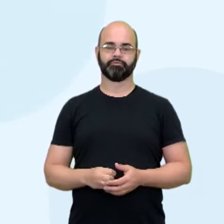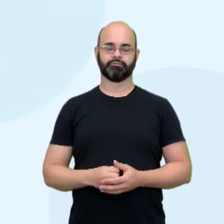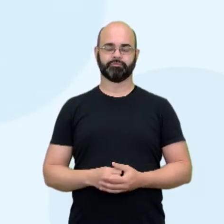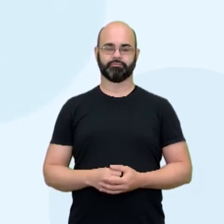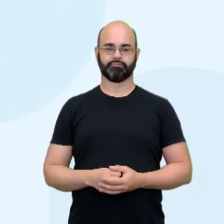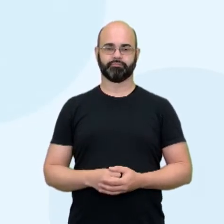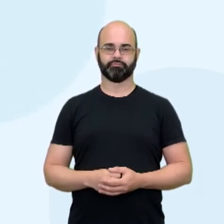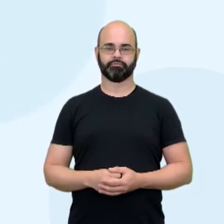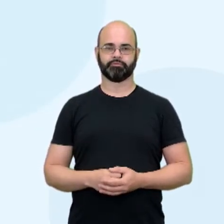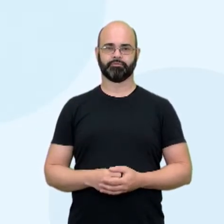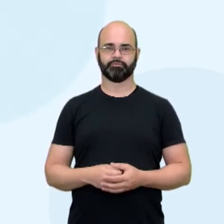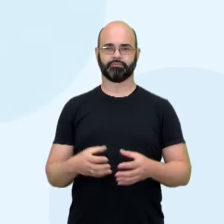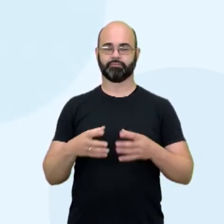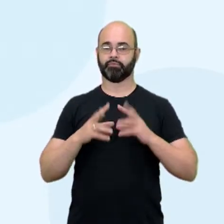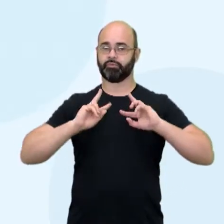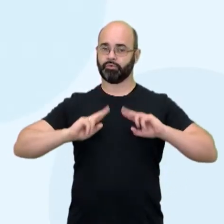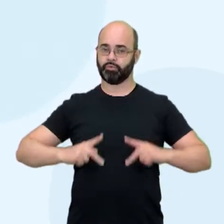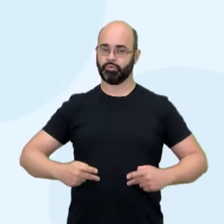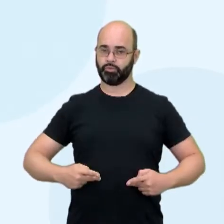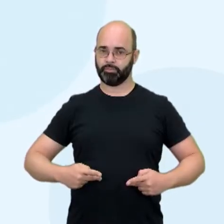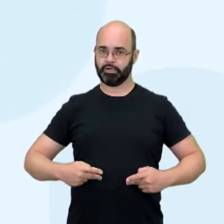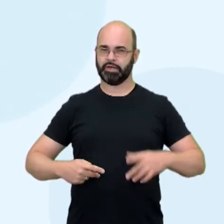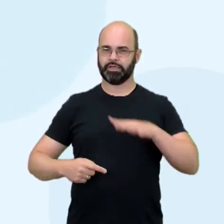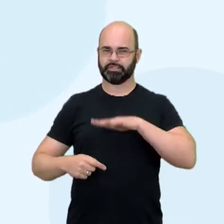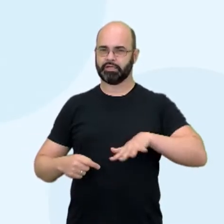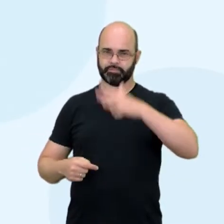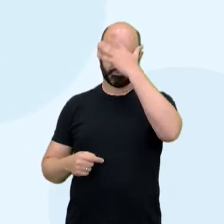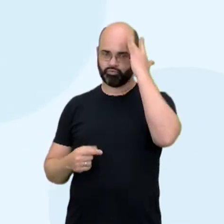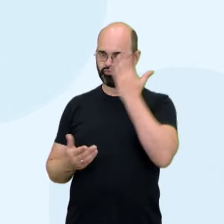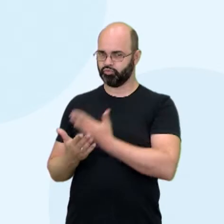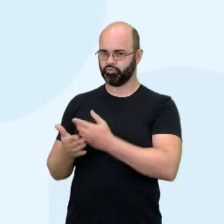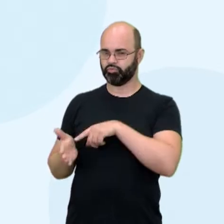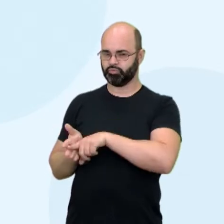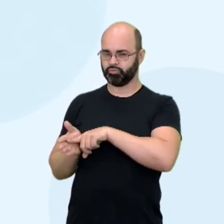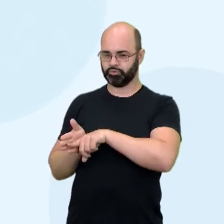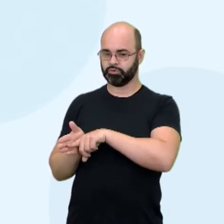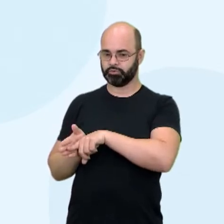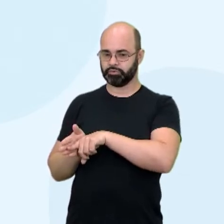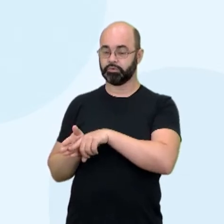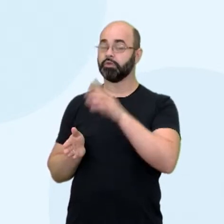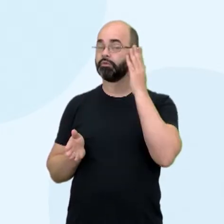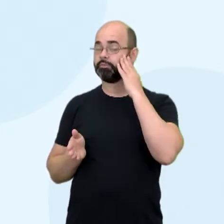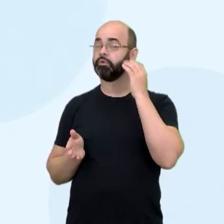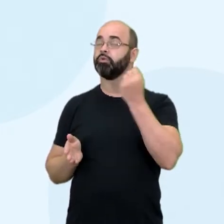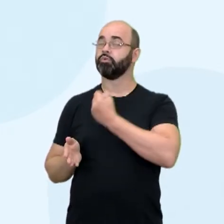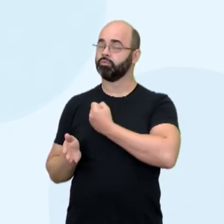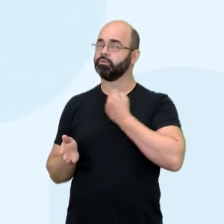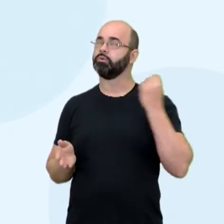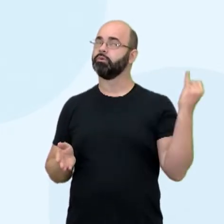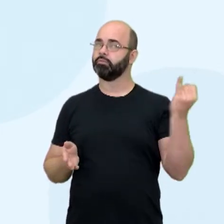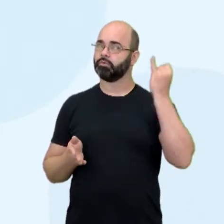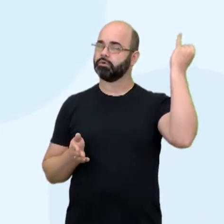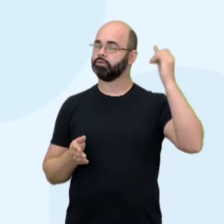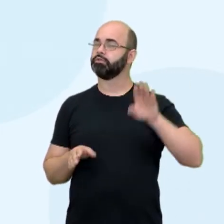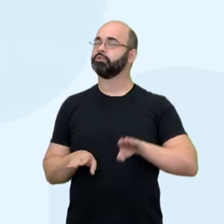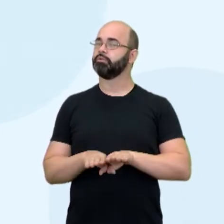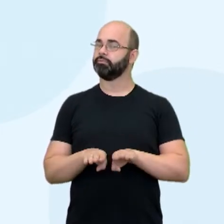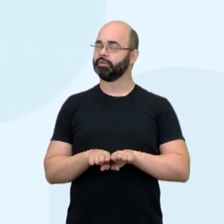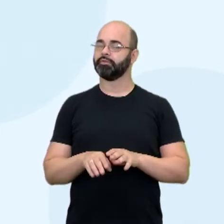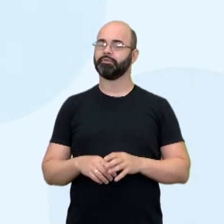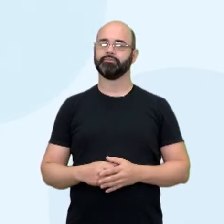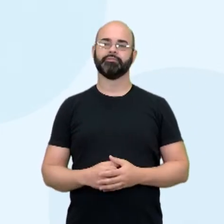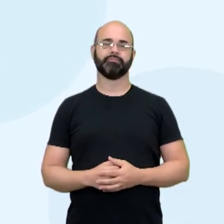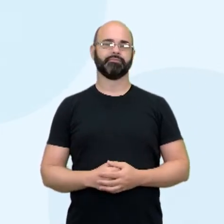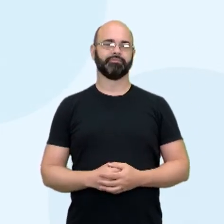humanas sempre bom também está integrado. Números também importam. E como eu tinha comentado com